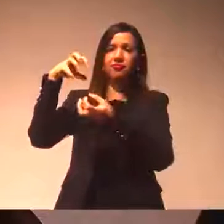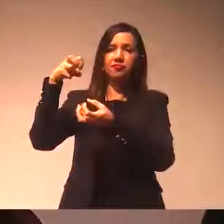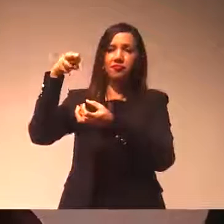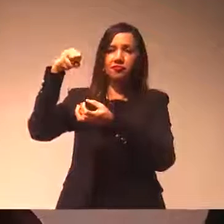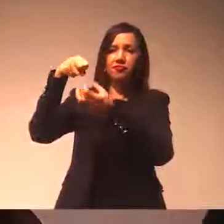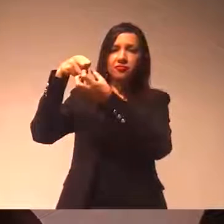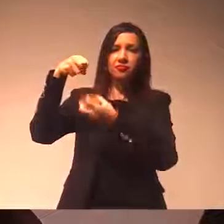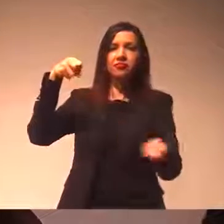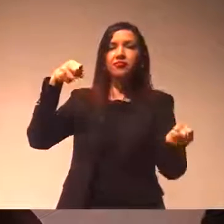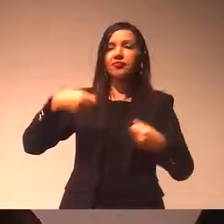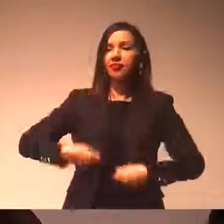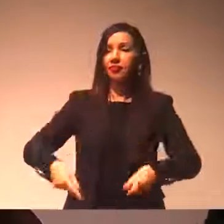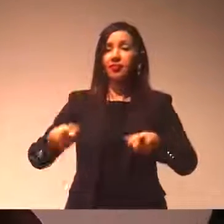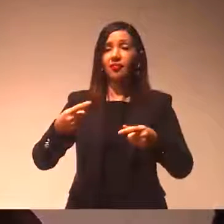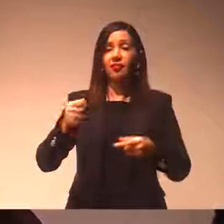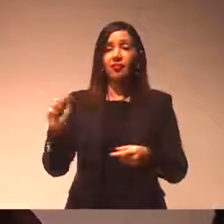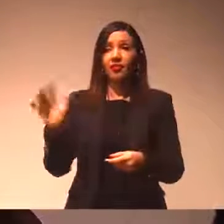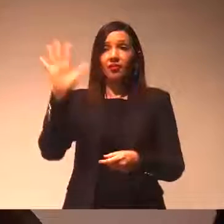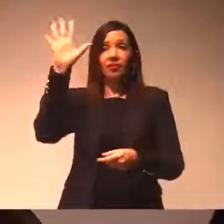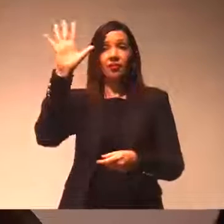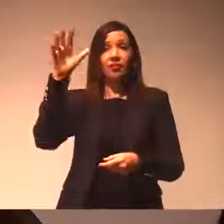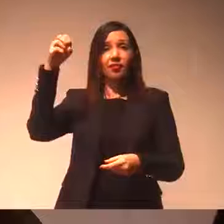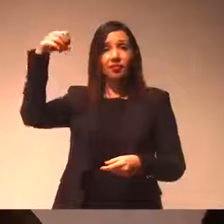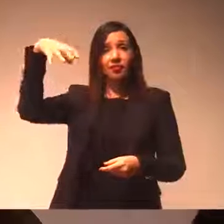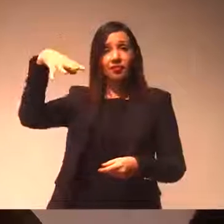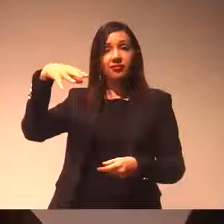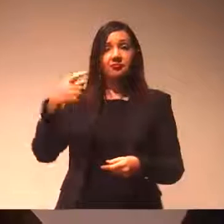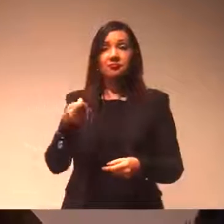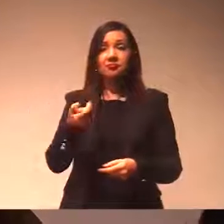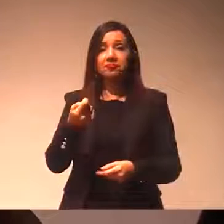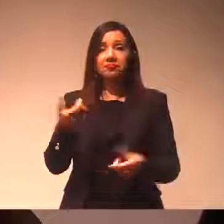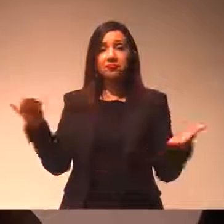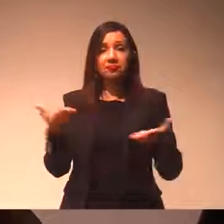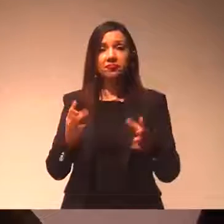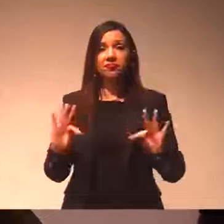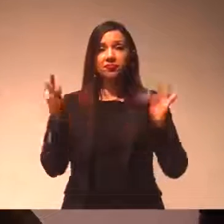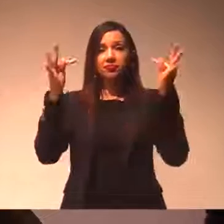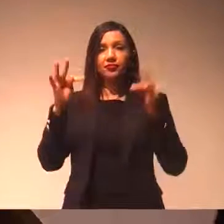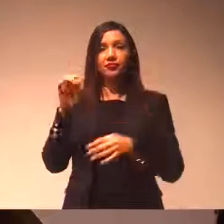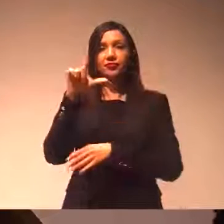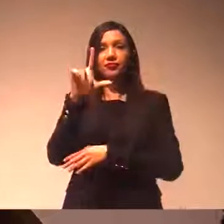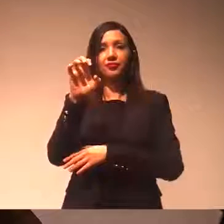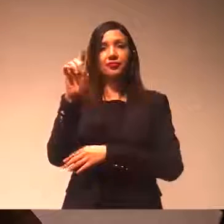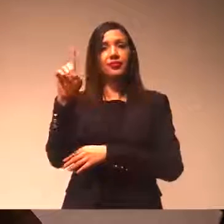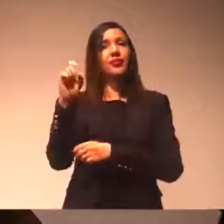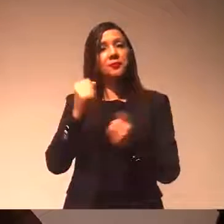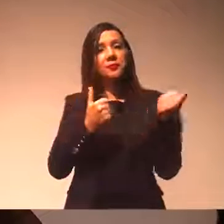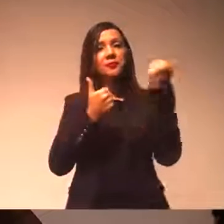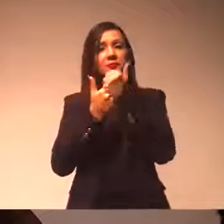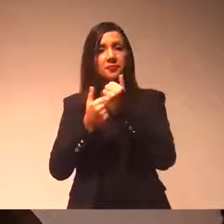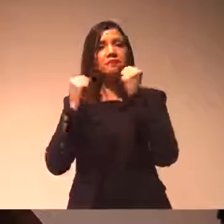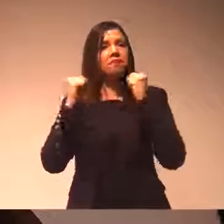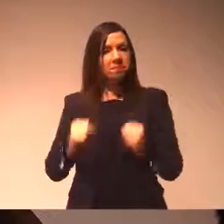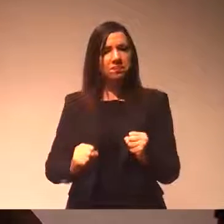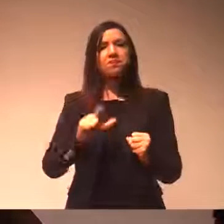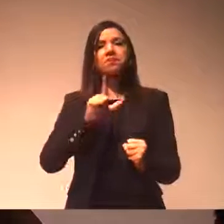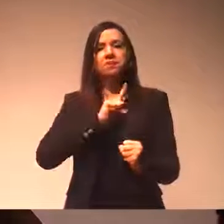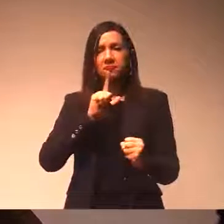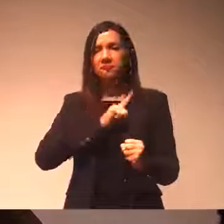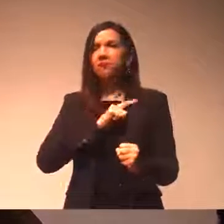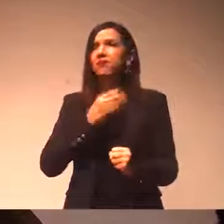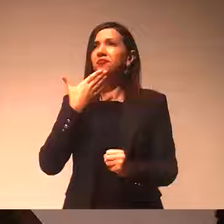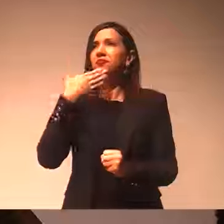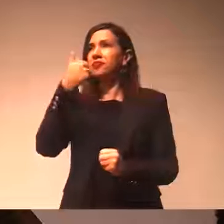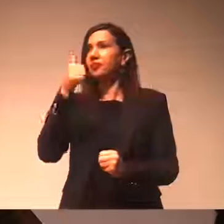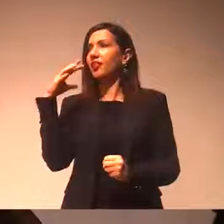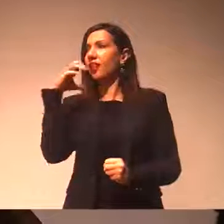consumo muito alto, ilumina pouco. A gente sabe que existe a tecnologia hoje de LED, por exemplo, que poderia ter uma iluminação muito mais